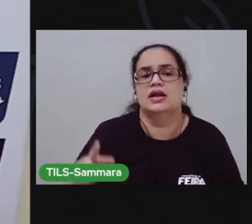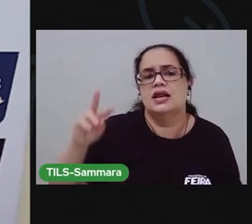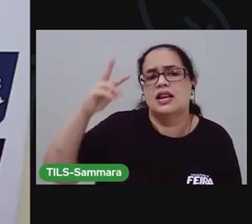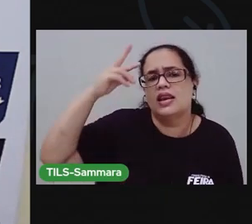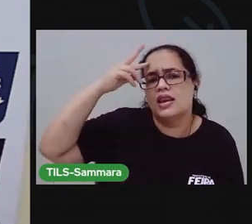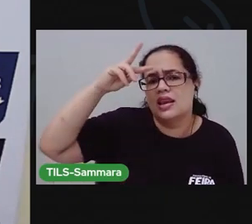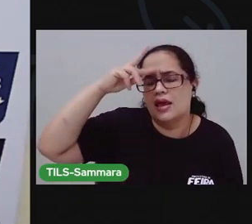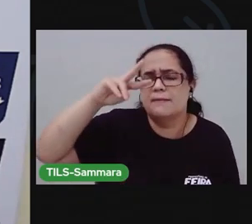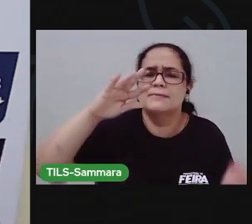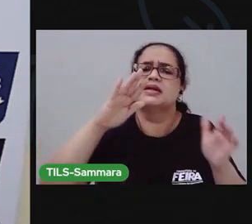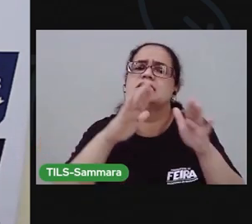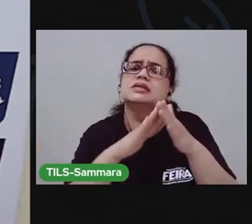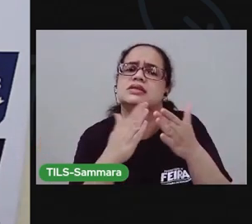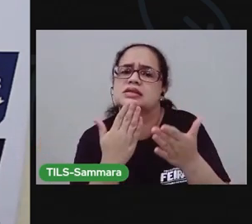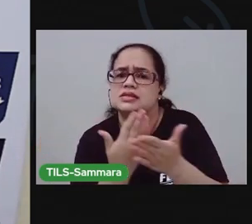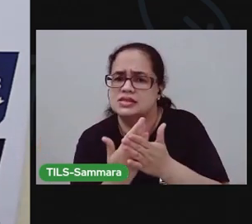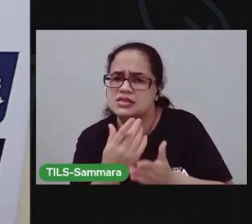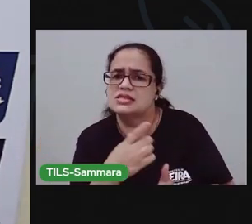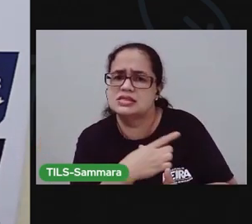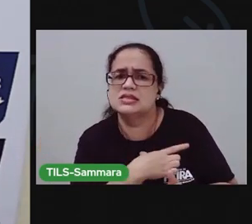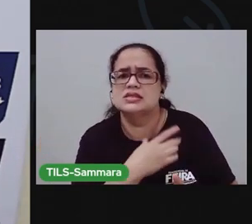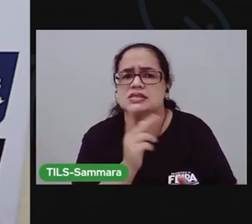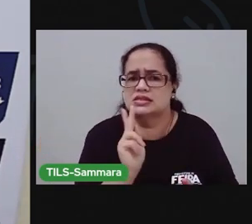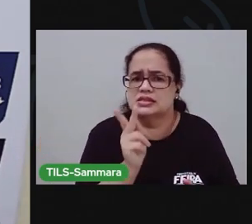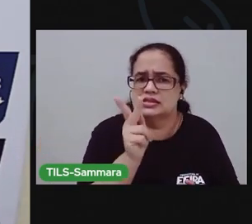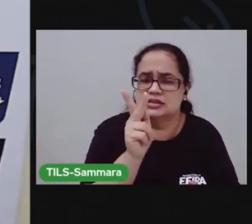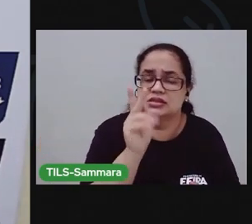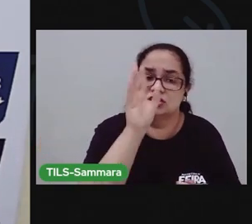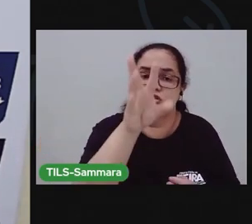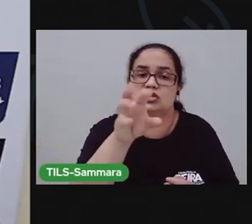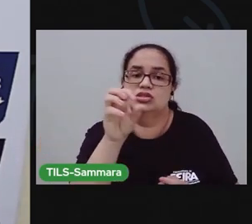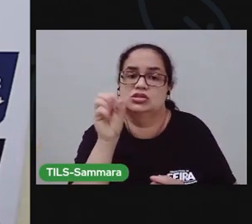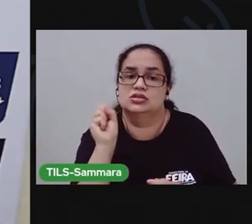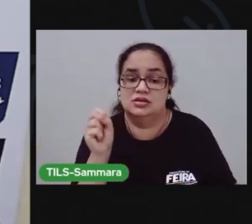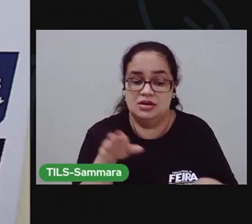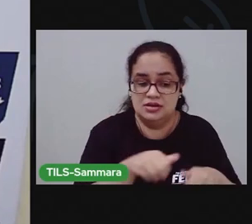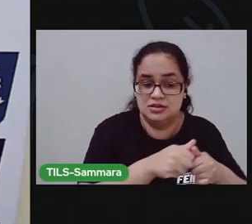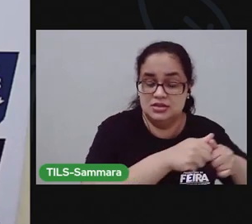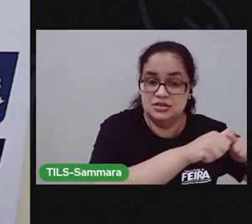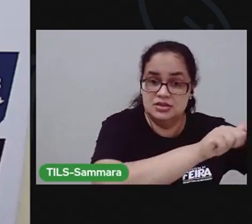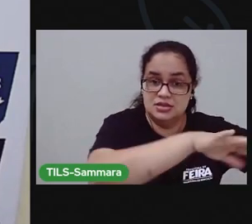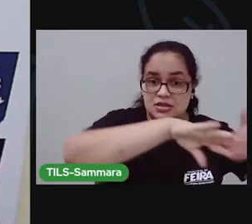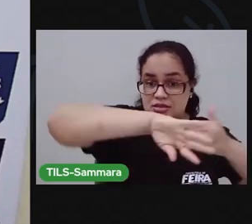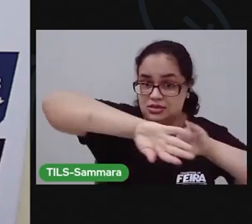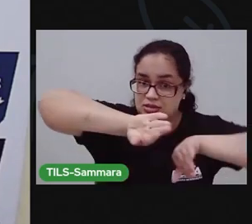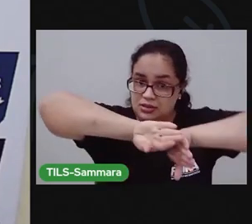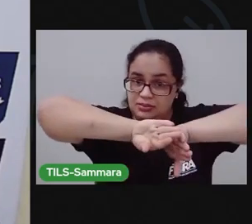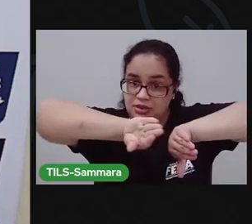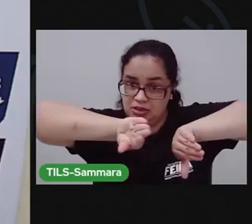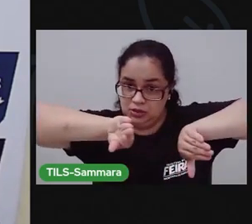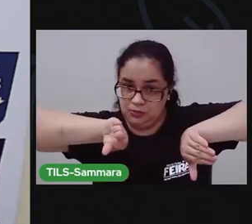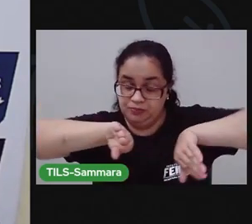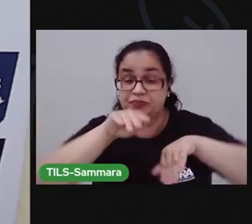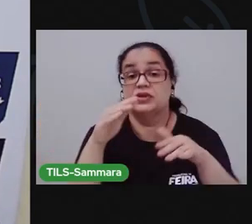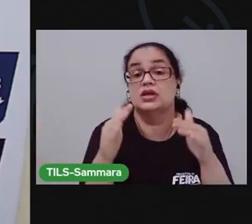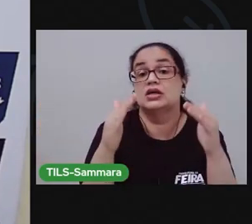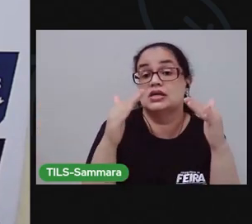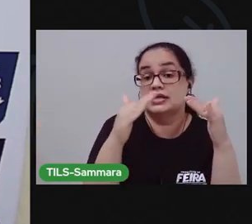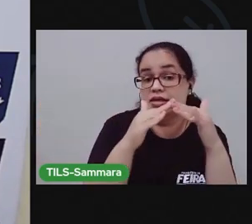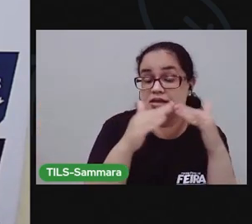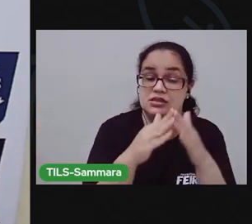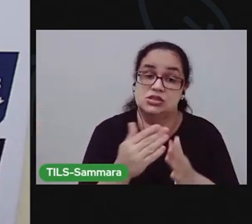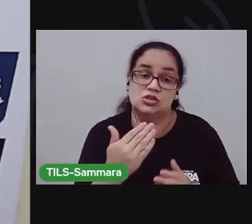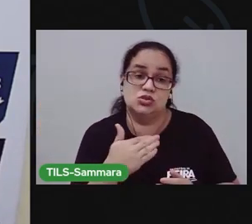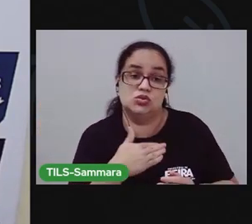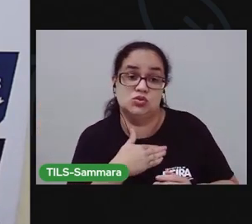escola, a gente tinha sempre o hábito de chegar e já deixar o material separado? Então, você tá em casa, eu tô aqui